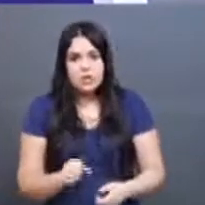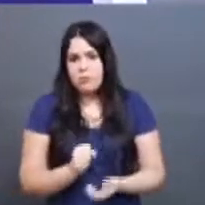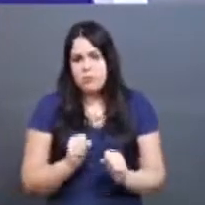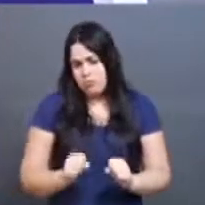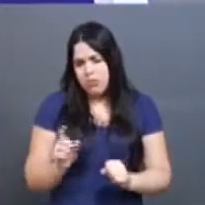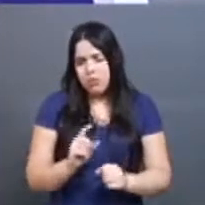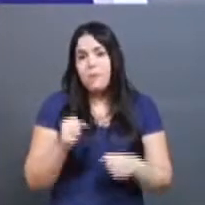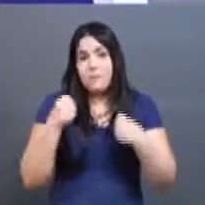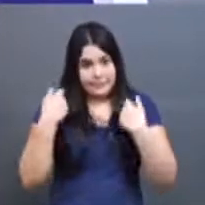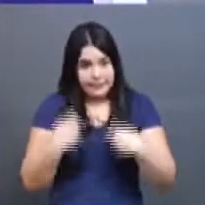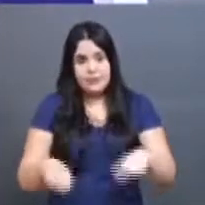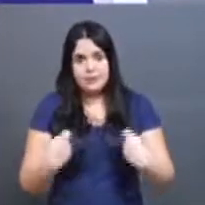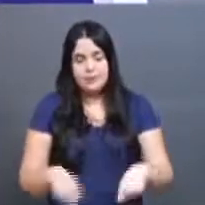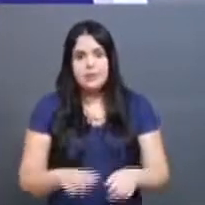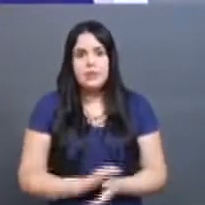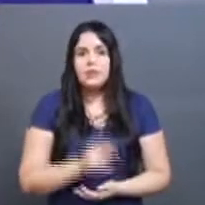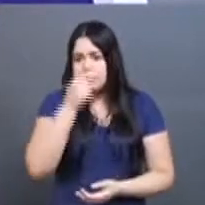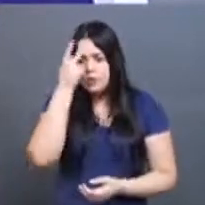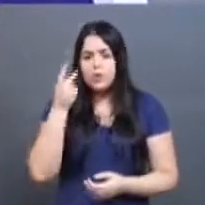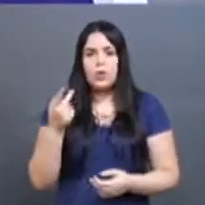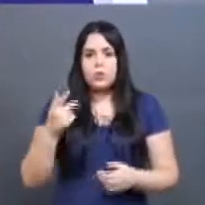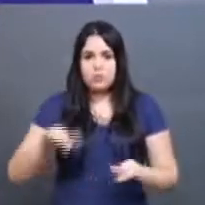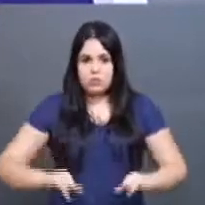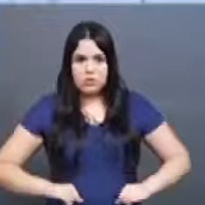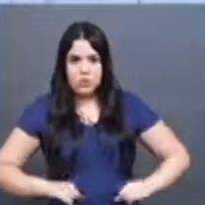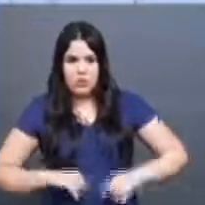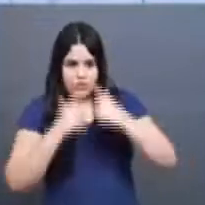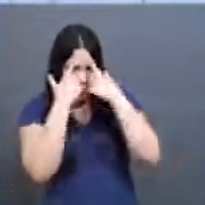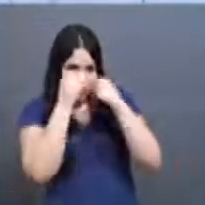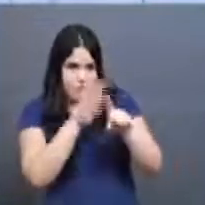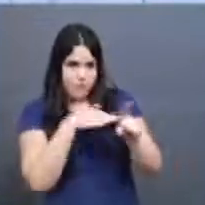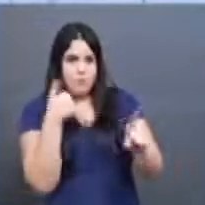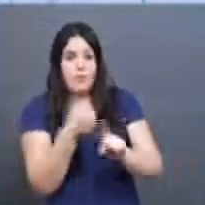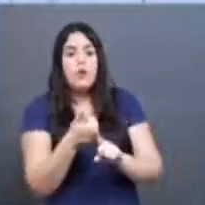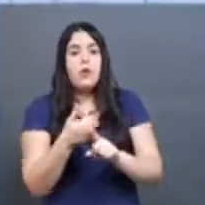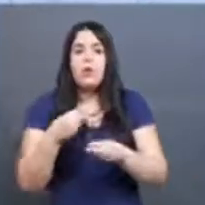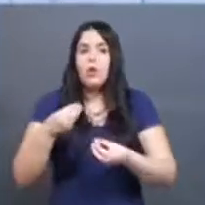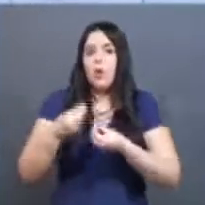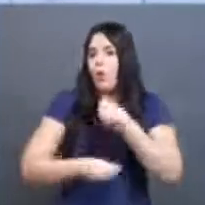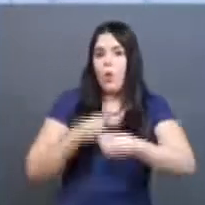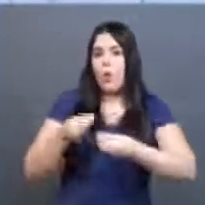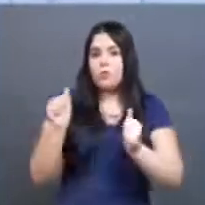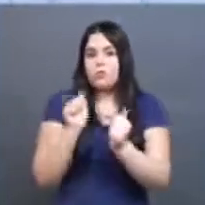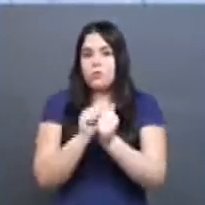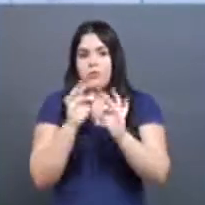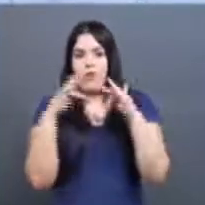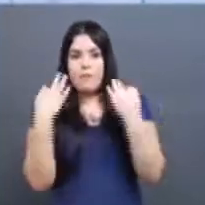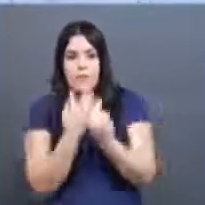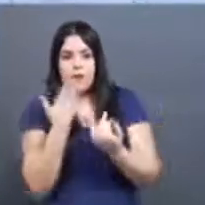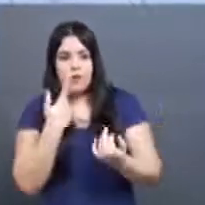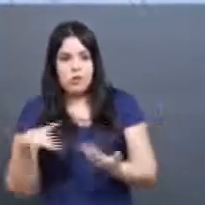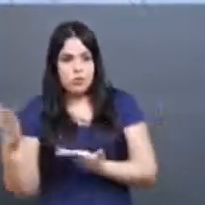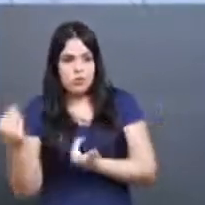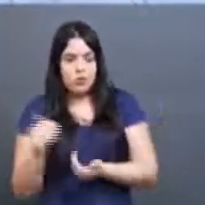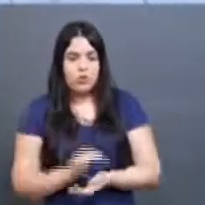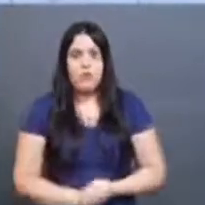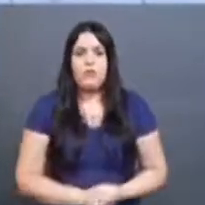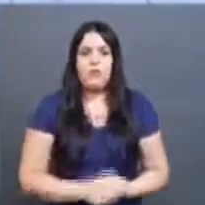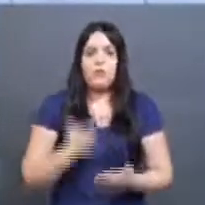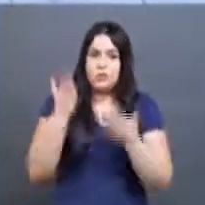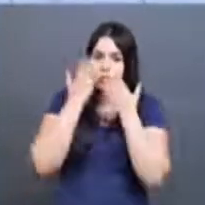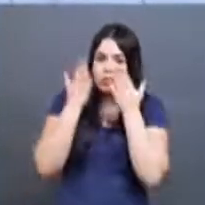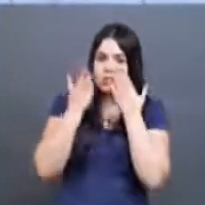as vítimas de bullying, Qual é o procedimento que a gente tem junto às famílias e junto às crianças e aos adolescentes, os